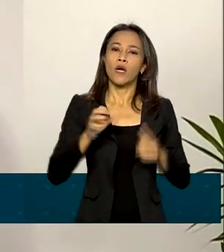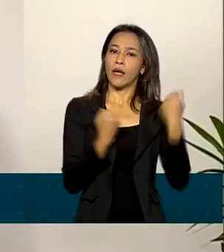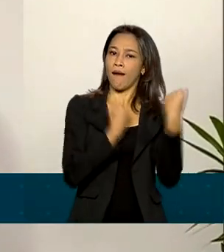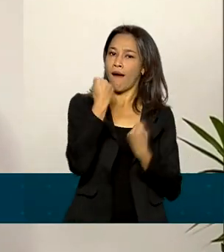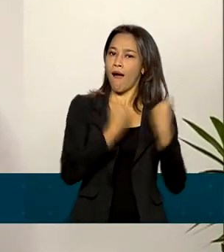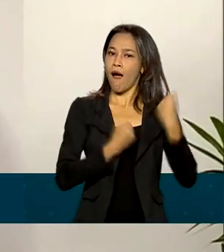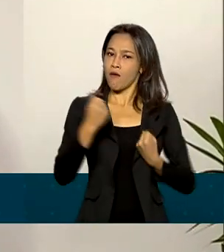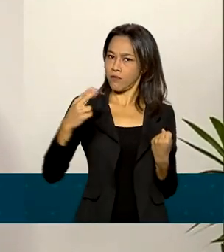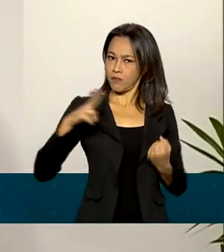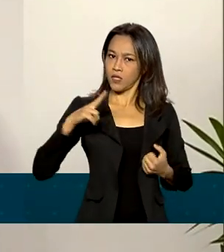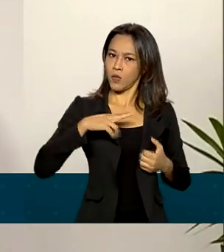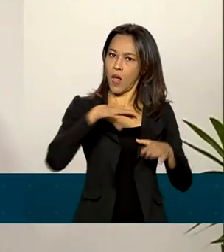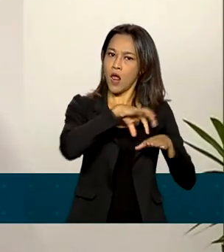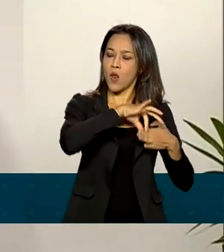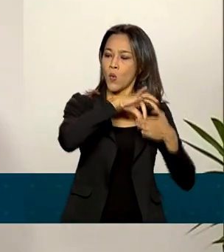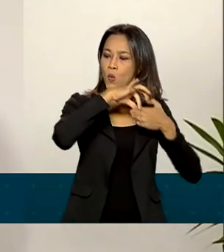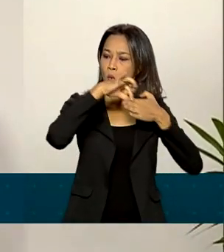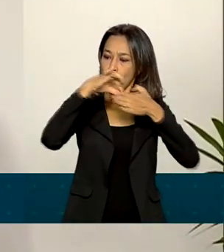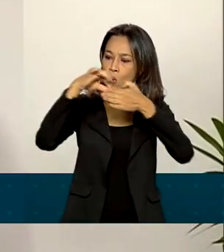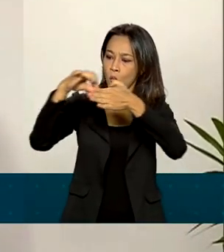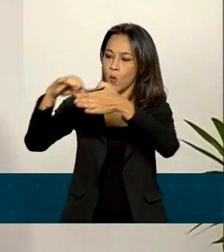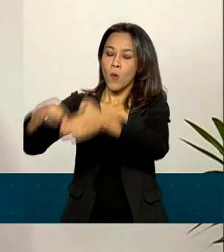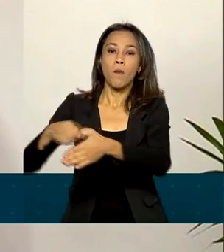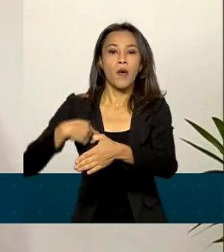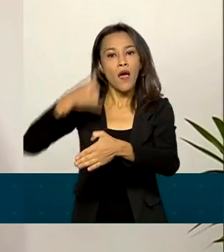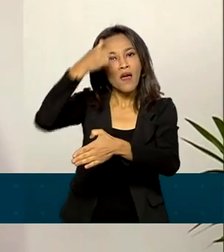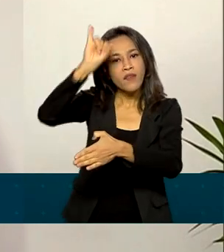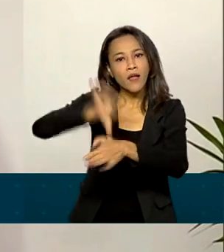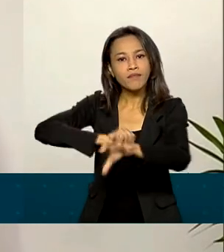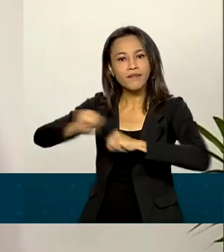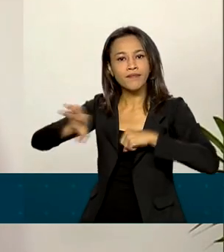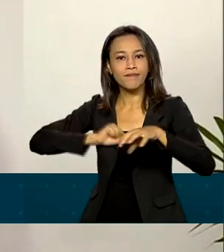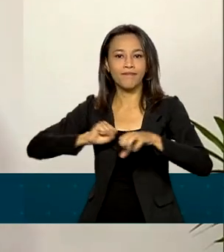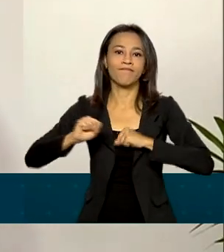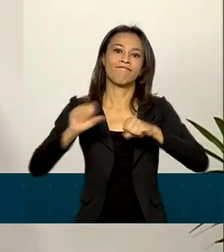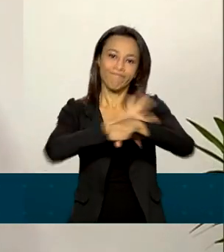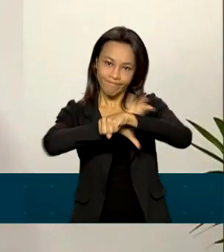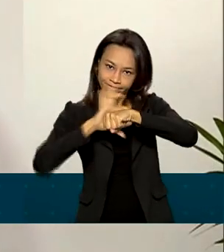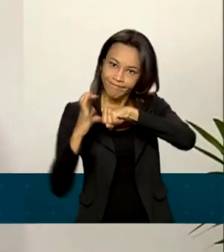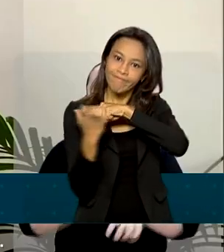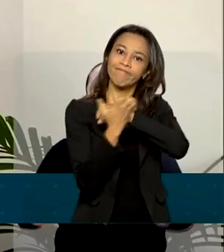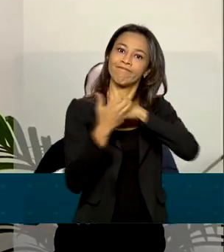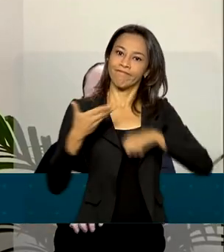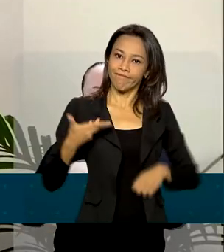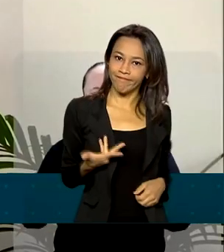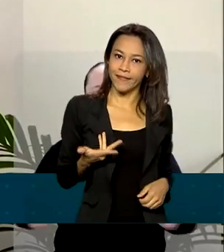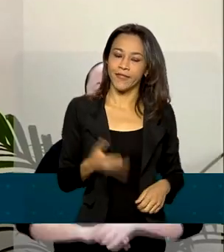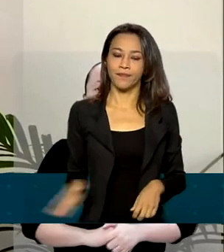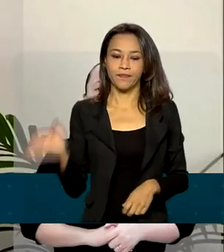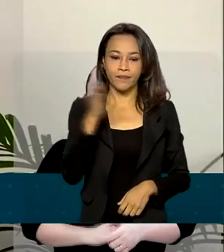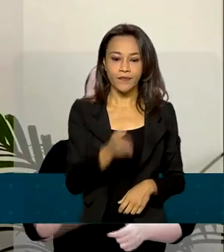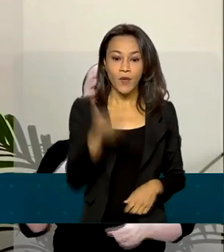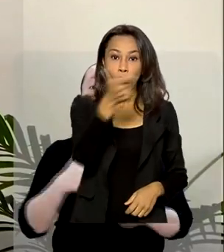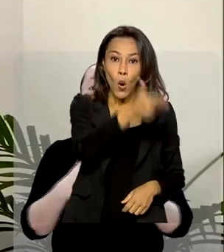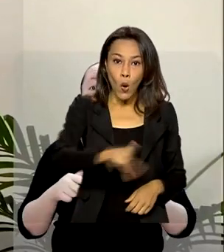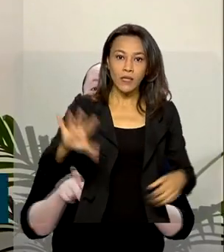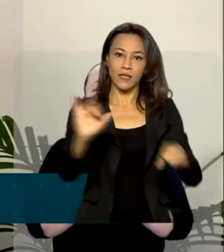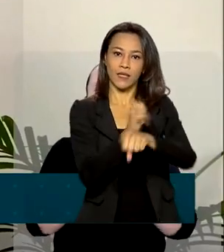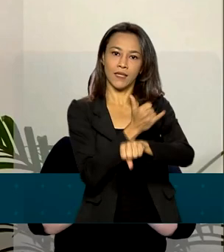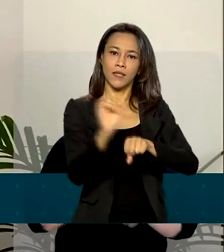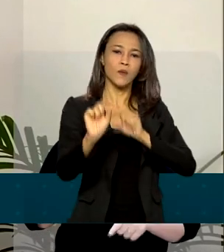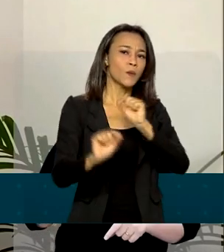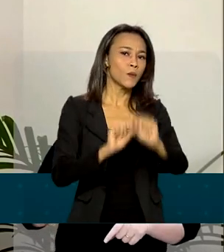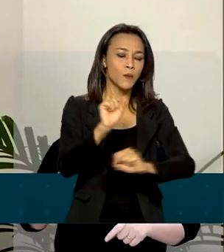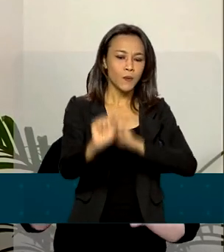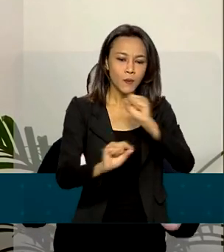particulares. Tudo para evitar o risco de contaminação pela Covid-19. Outra iniciativa foi dar algum